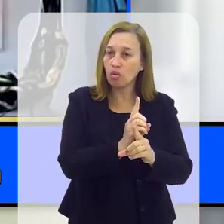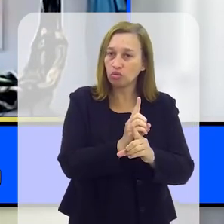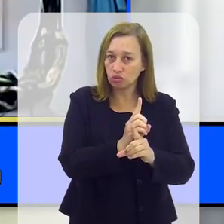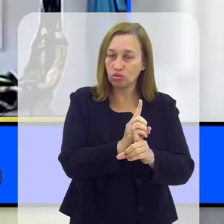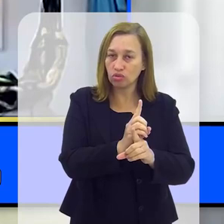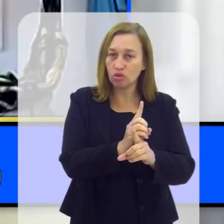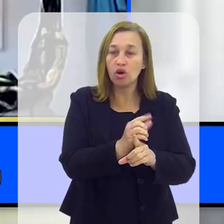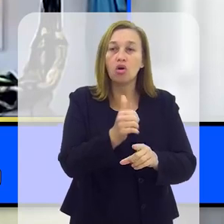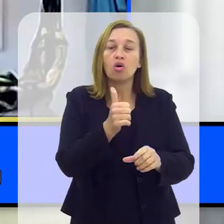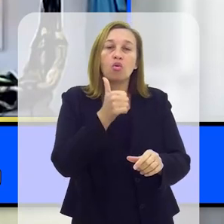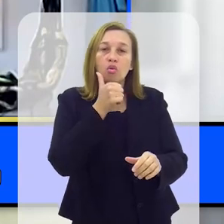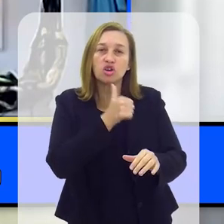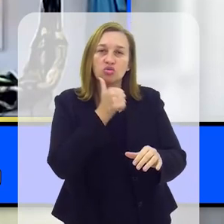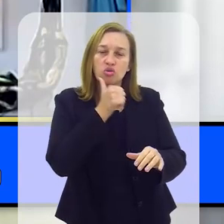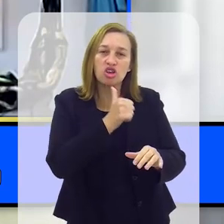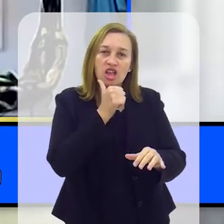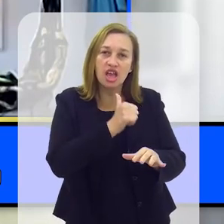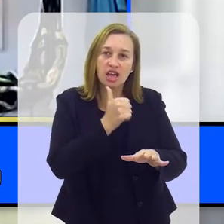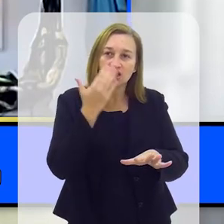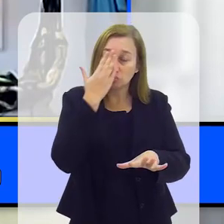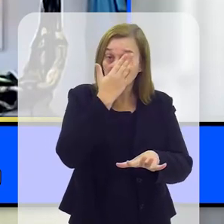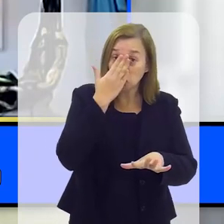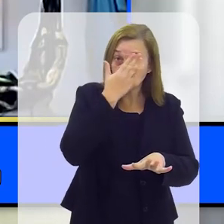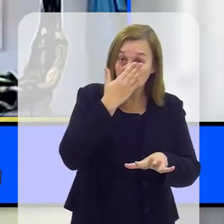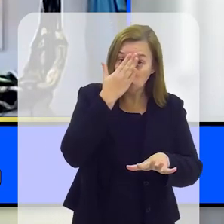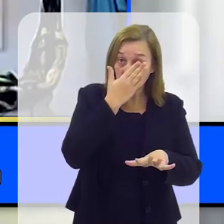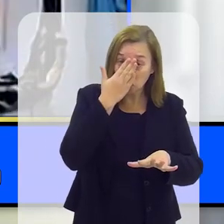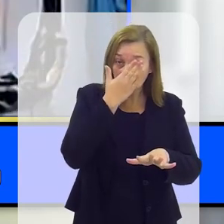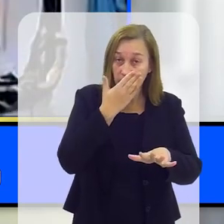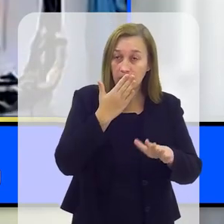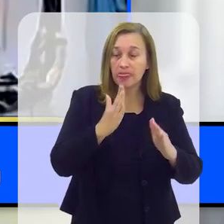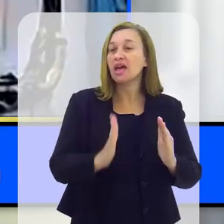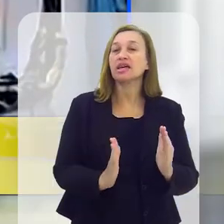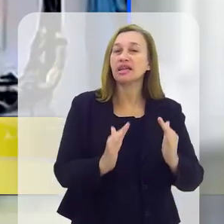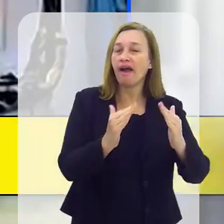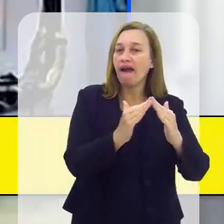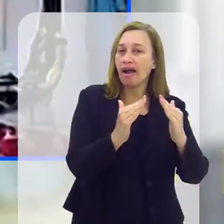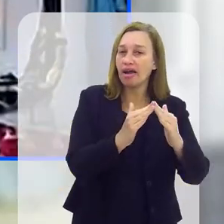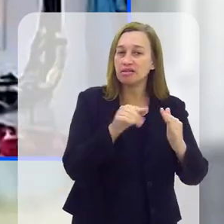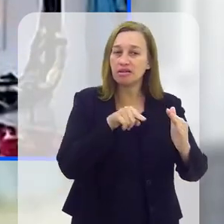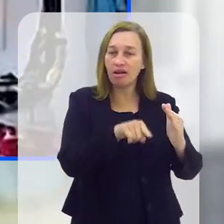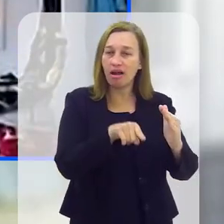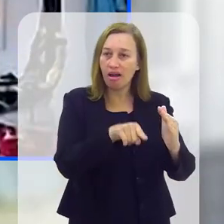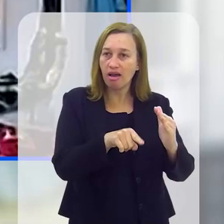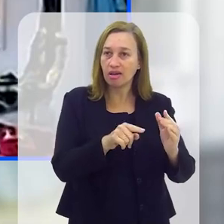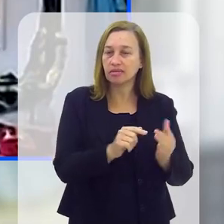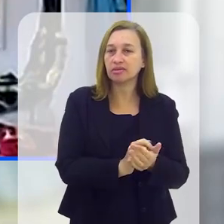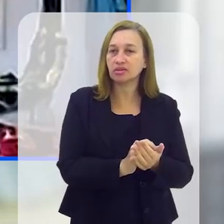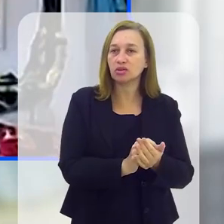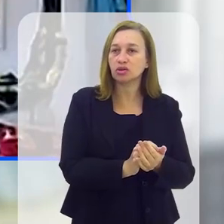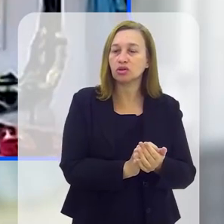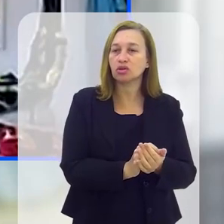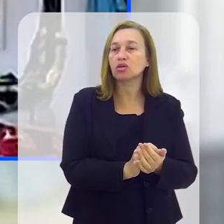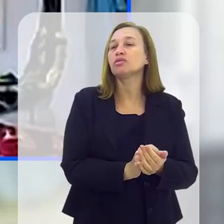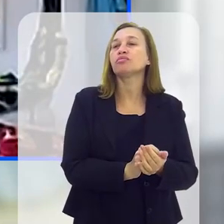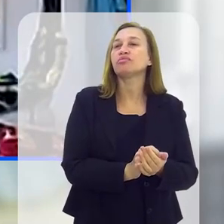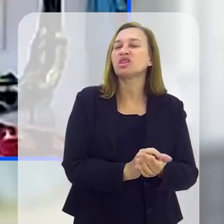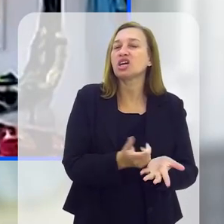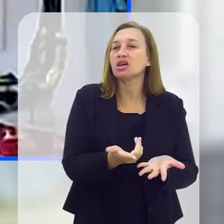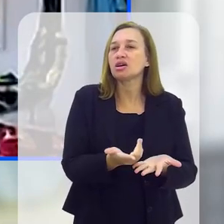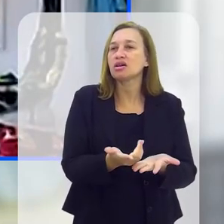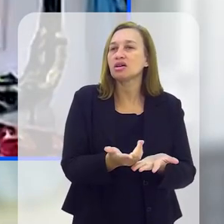prostitutas. E aí houve a tolerância para a criação da zona do Mangue, onde ali